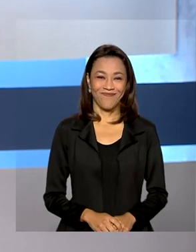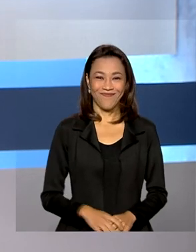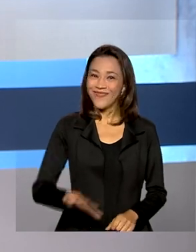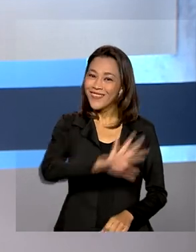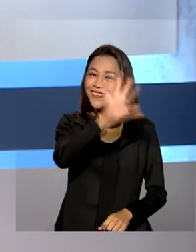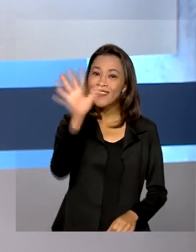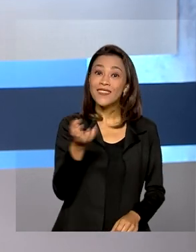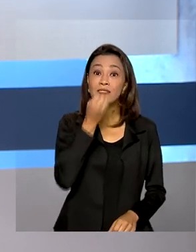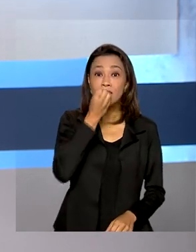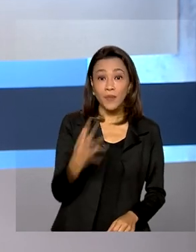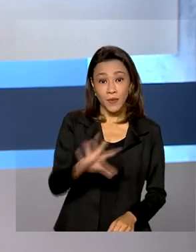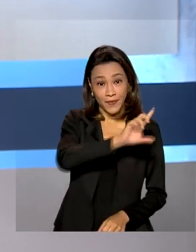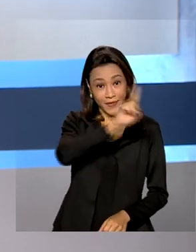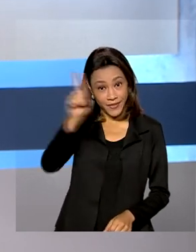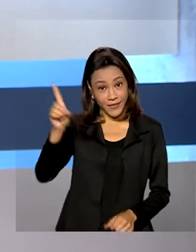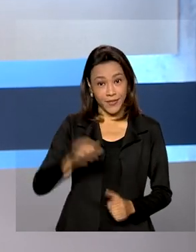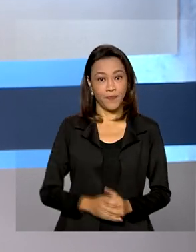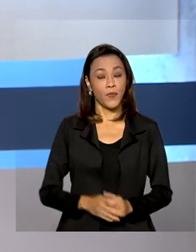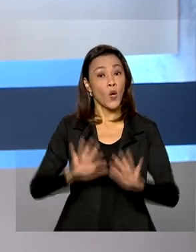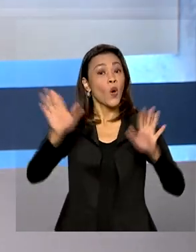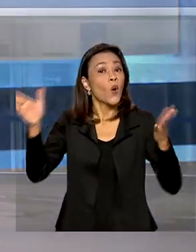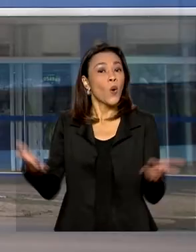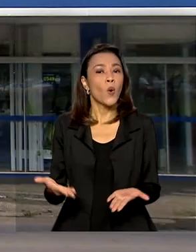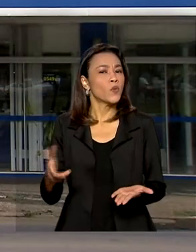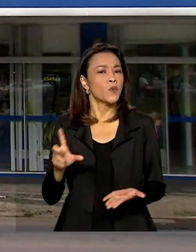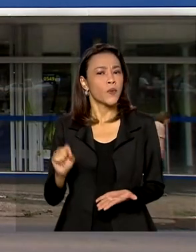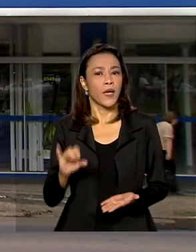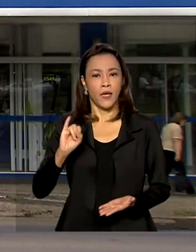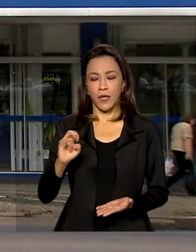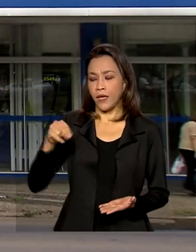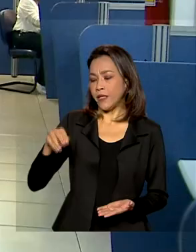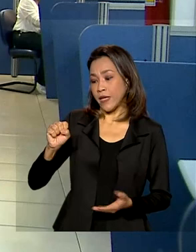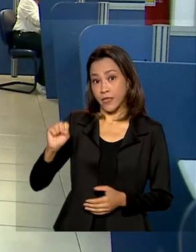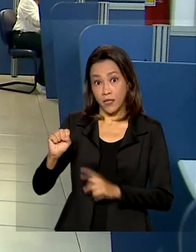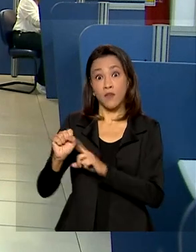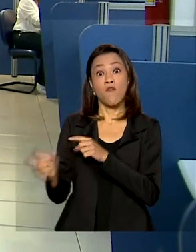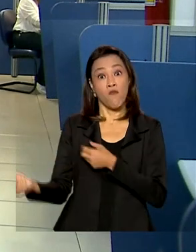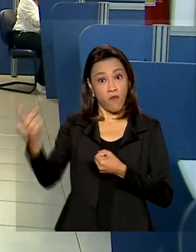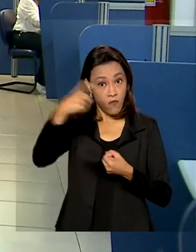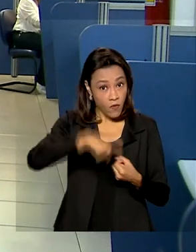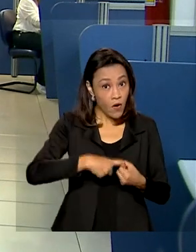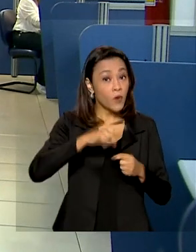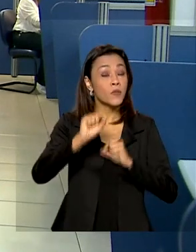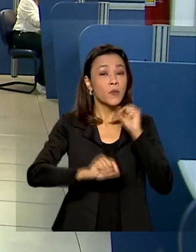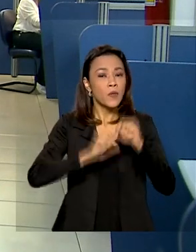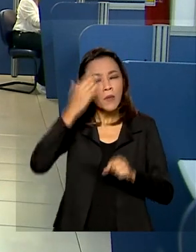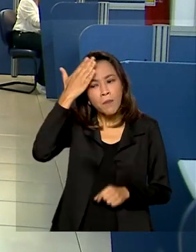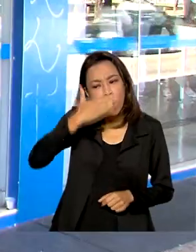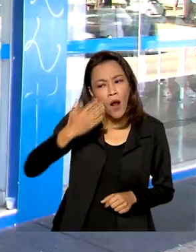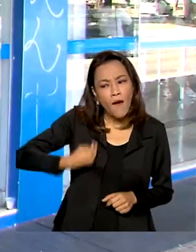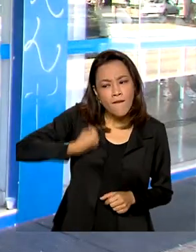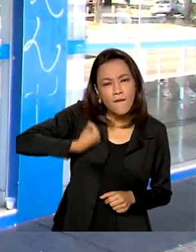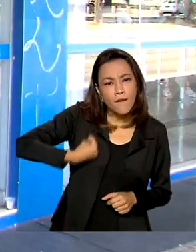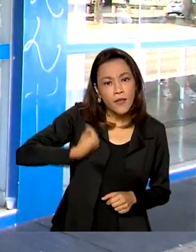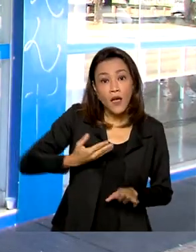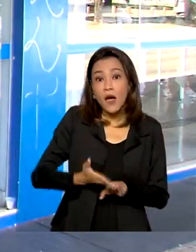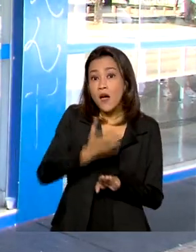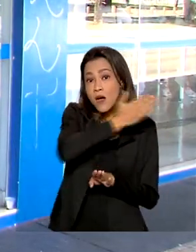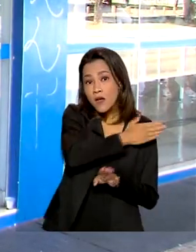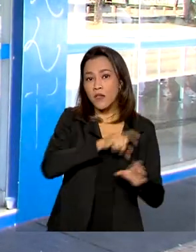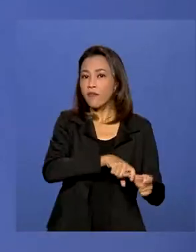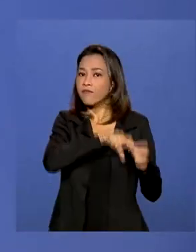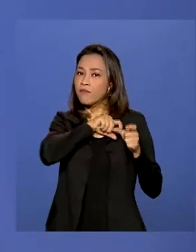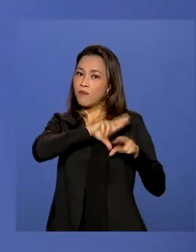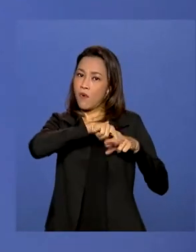Olá, bom dia pra você. A partir de hoje, INSS volta a fazer a prova de vida. O procedimento estava suspenso por